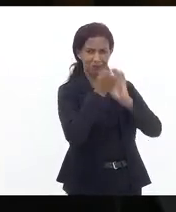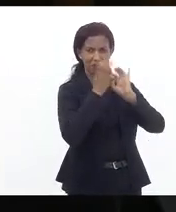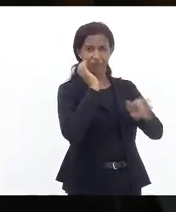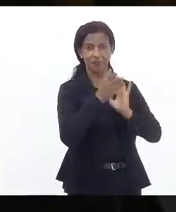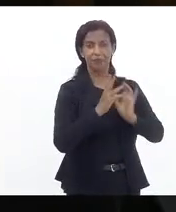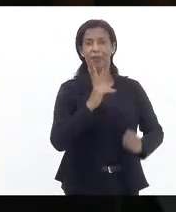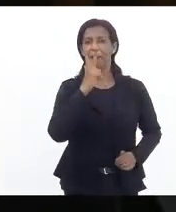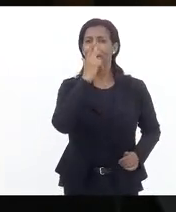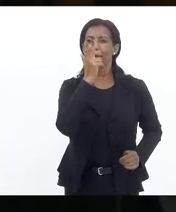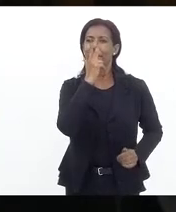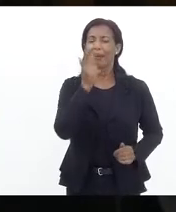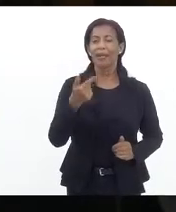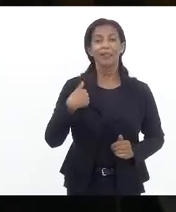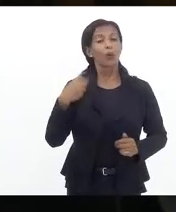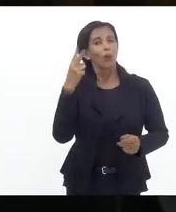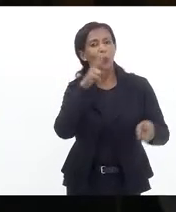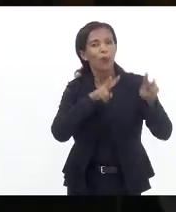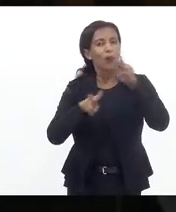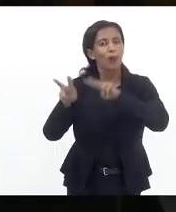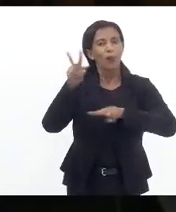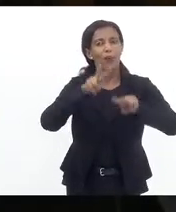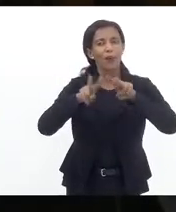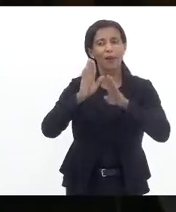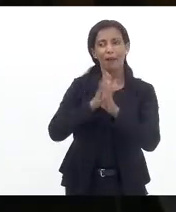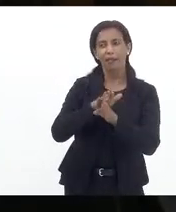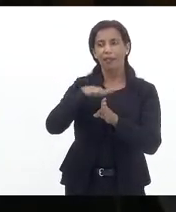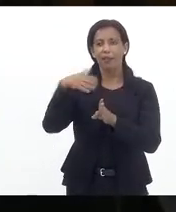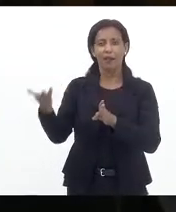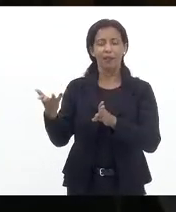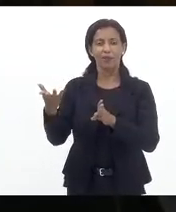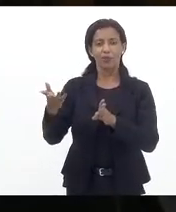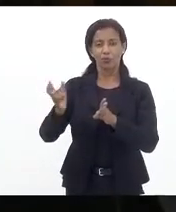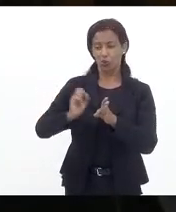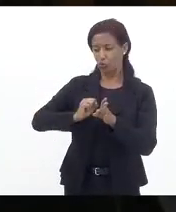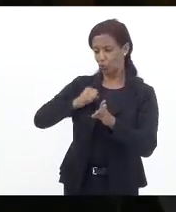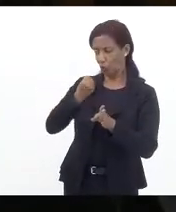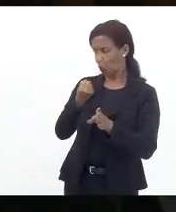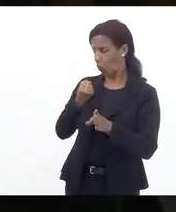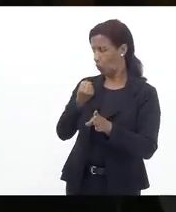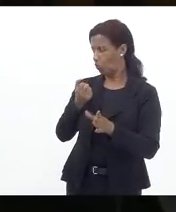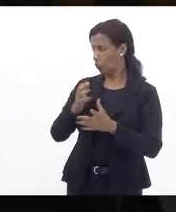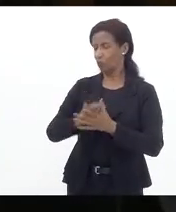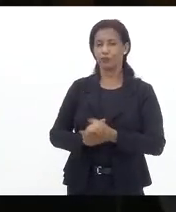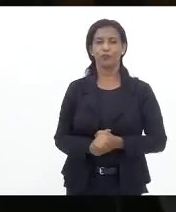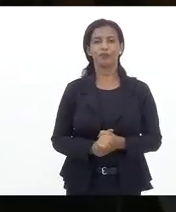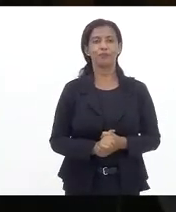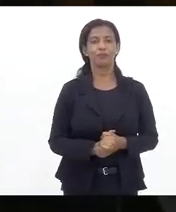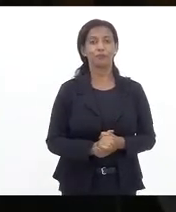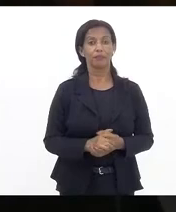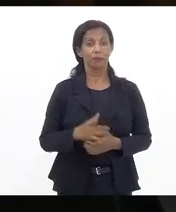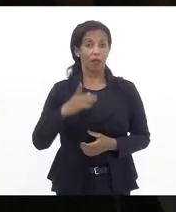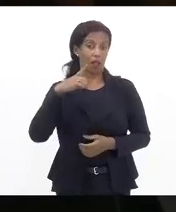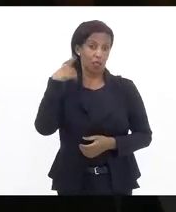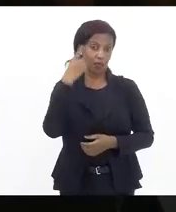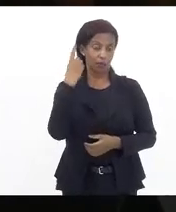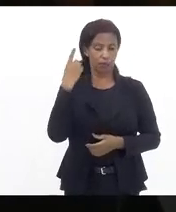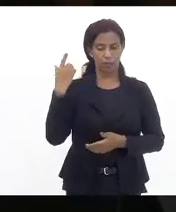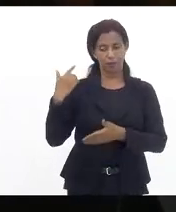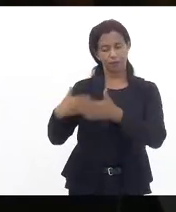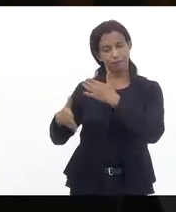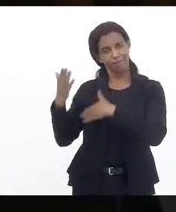como a gente observa aqui destiladas de ódio e veneno a deputada que me antecedeu não poderia negar